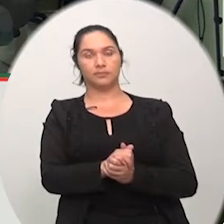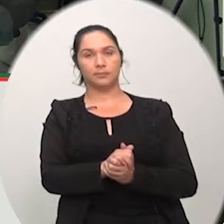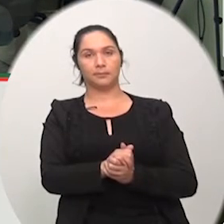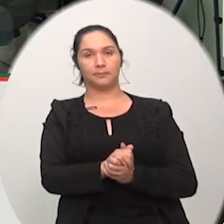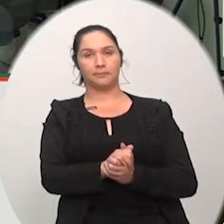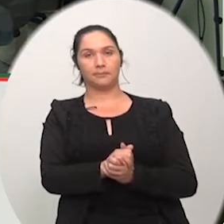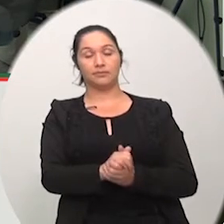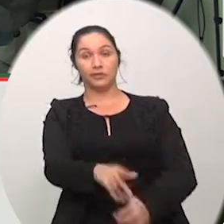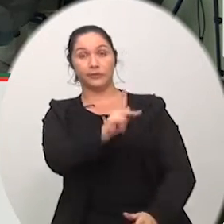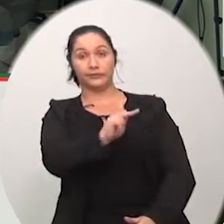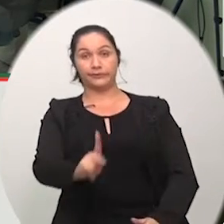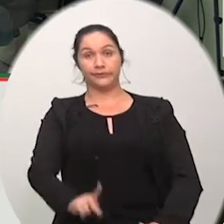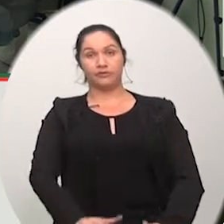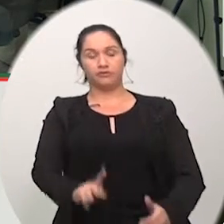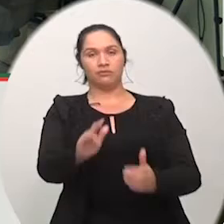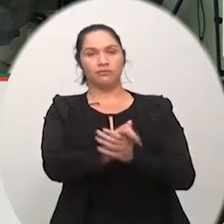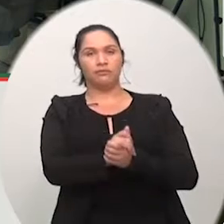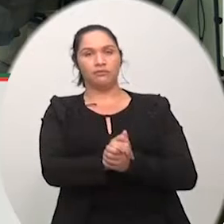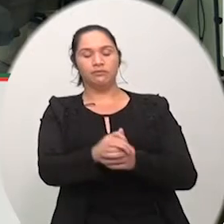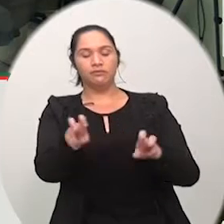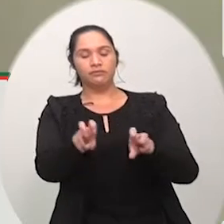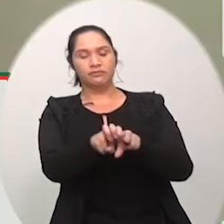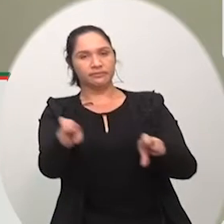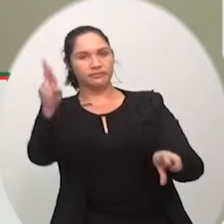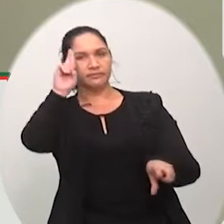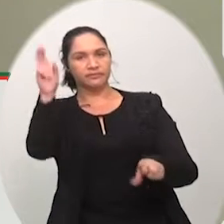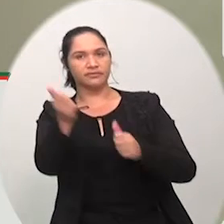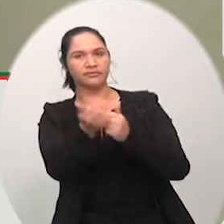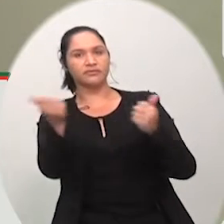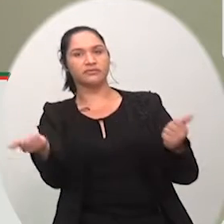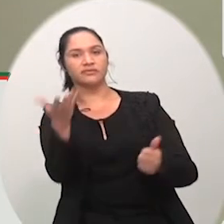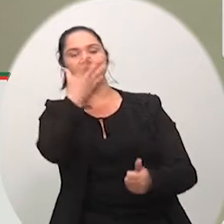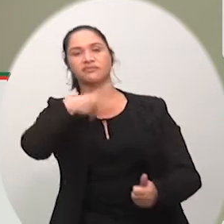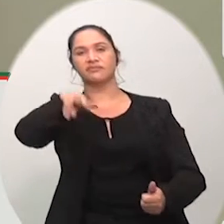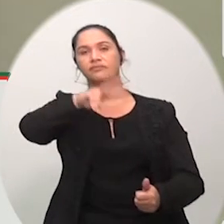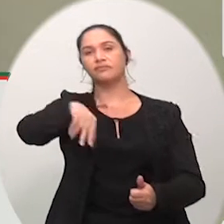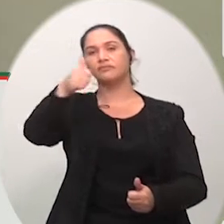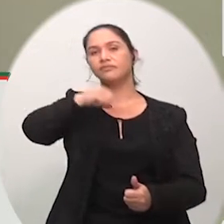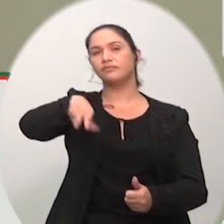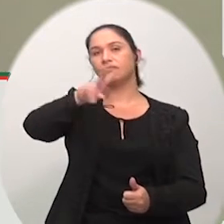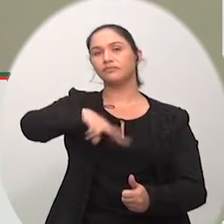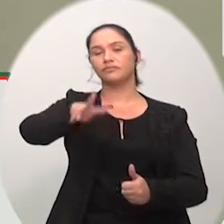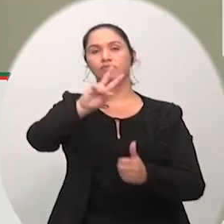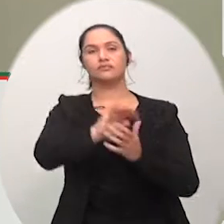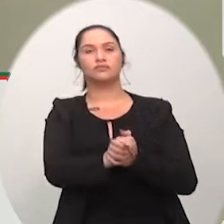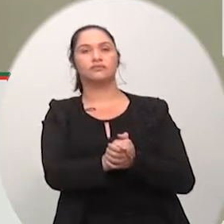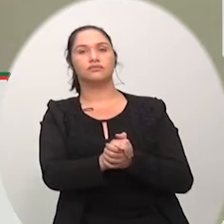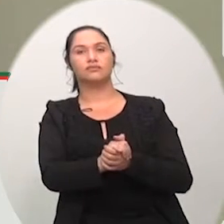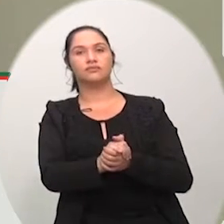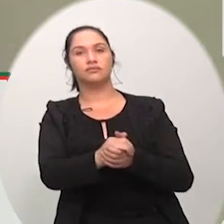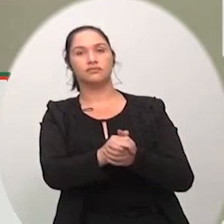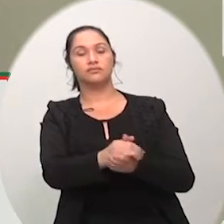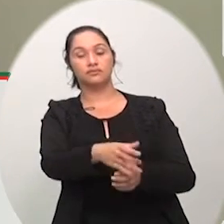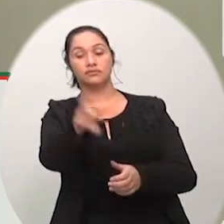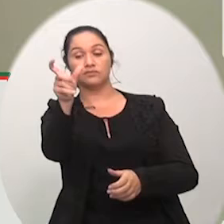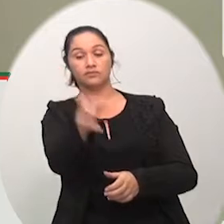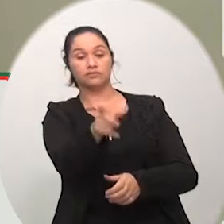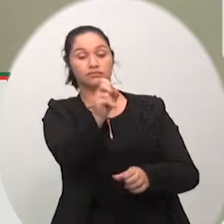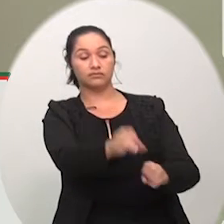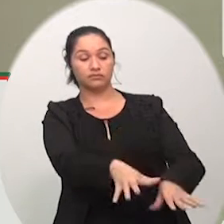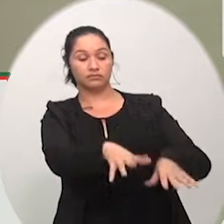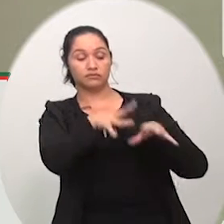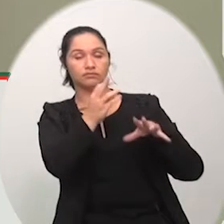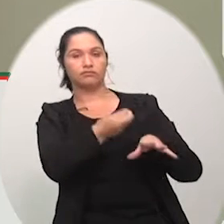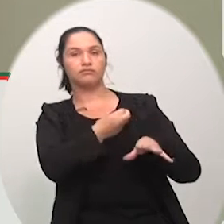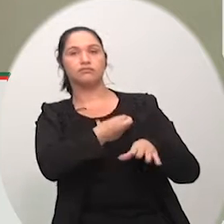senhor presidente membros da mesa senhores vereadores vereadoras público presente pessoal que